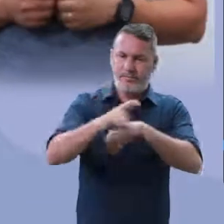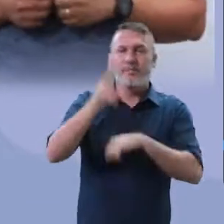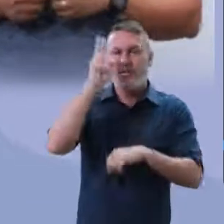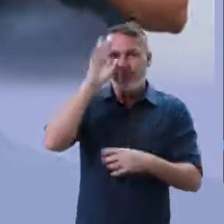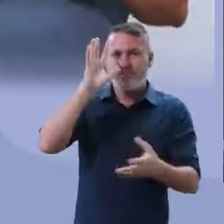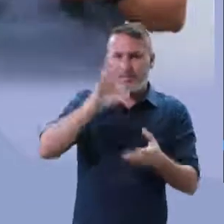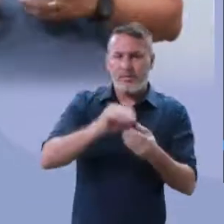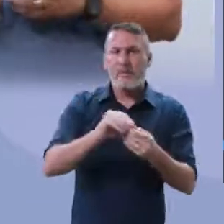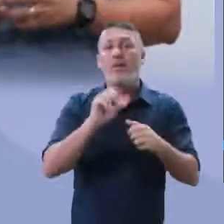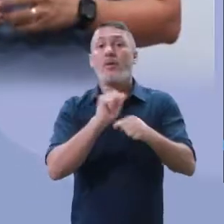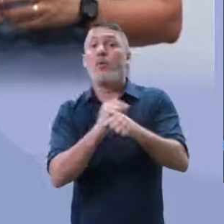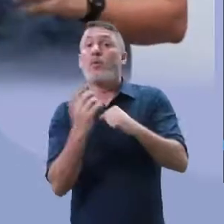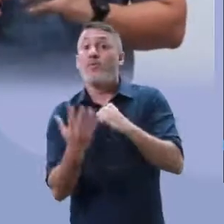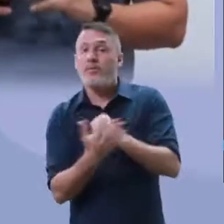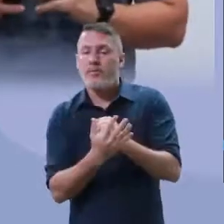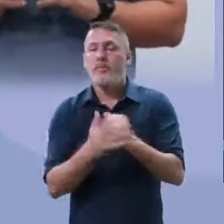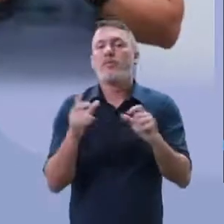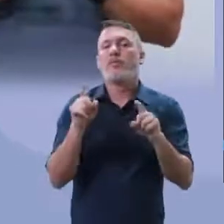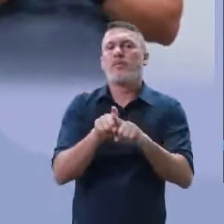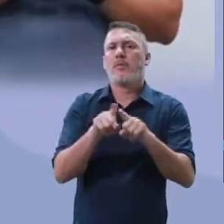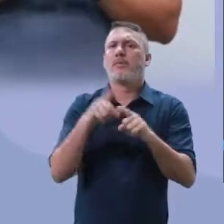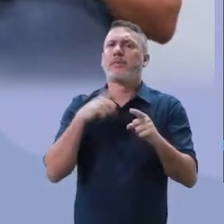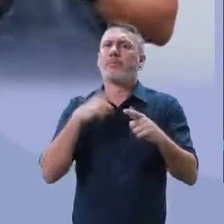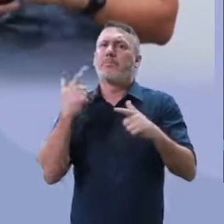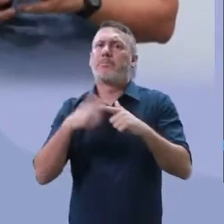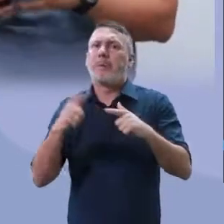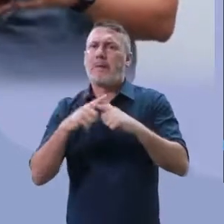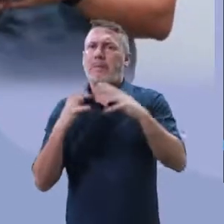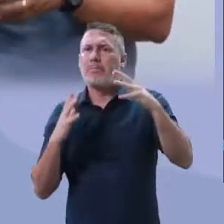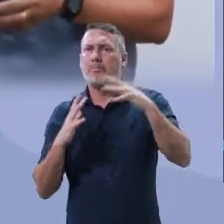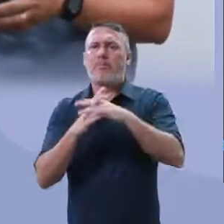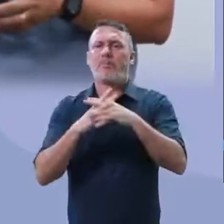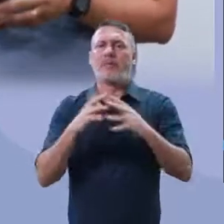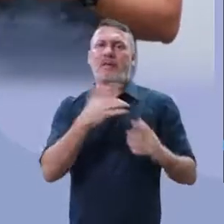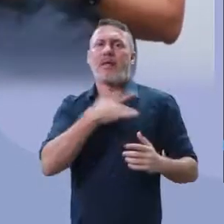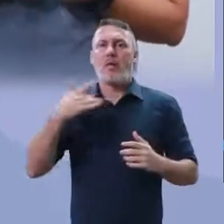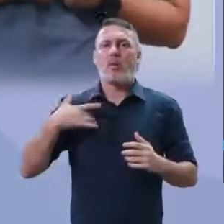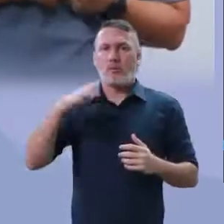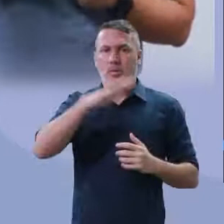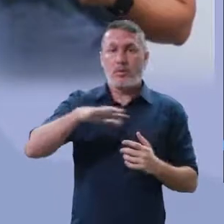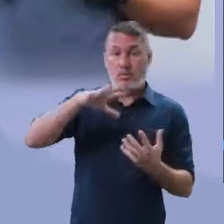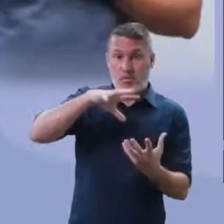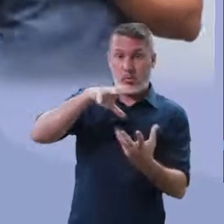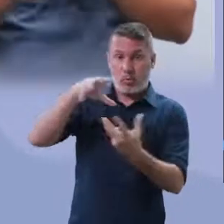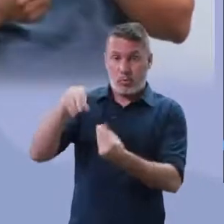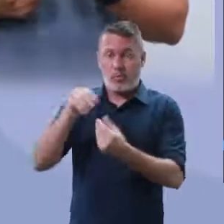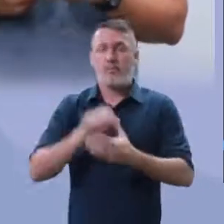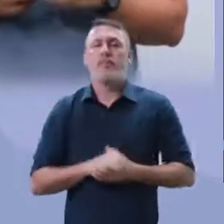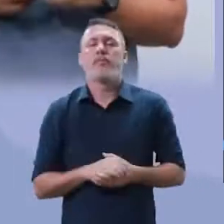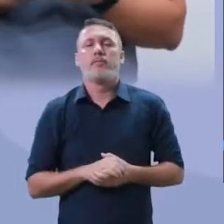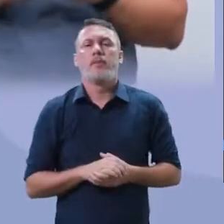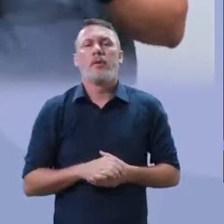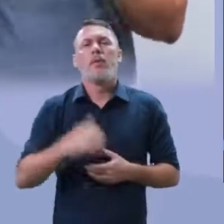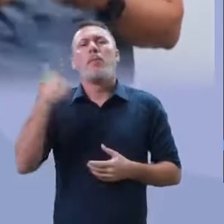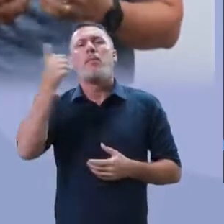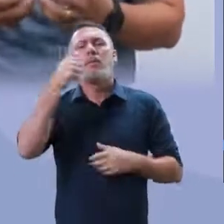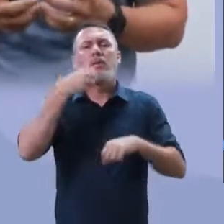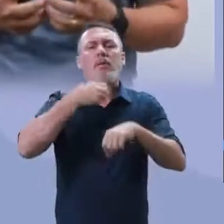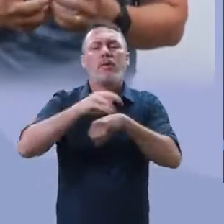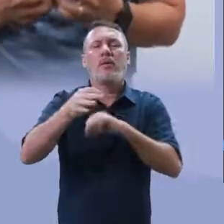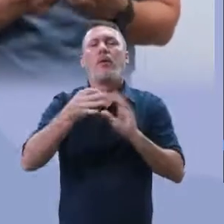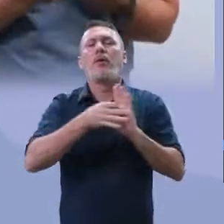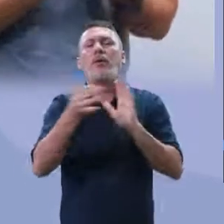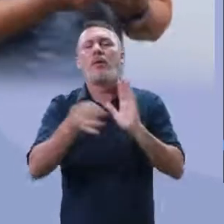eu disse a vocês, a Covid-19 e a crise da saúde global. Primeiro argumento que nós vamos começar a trabalhar, em